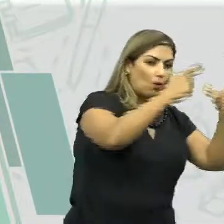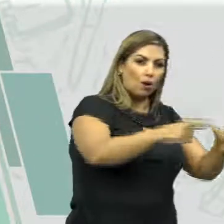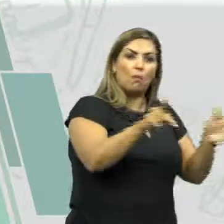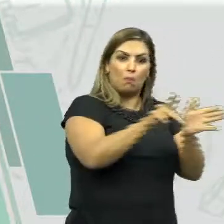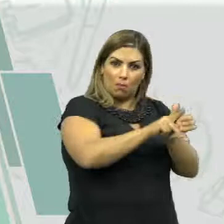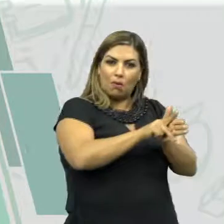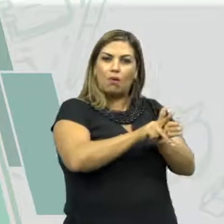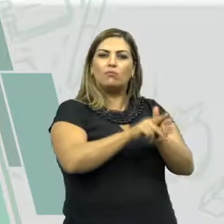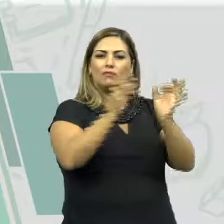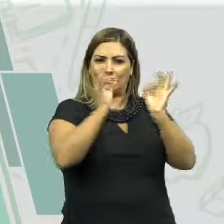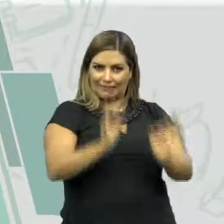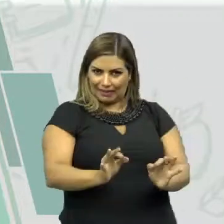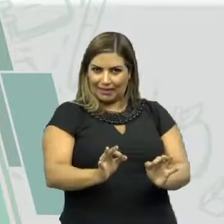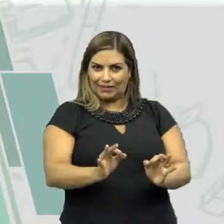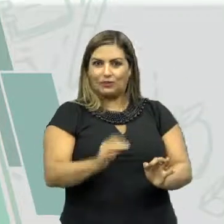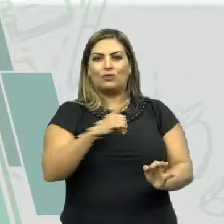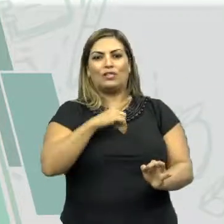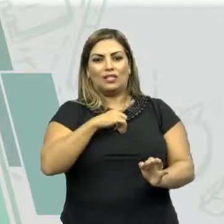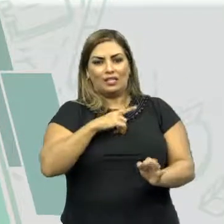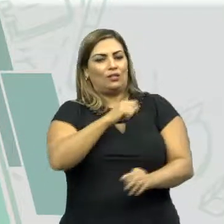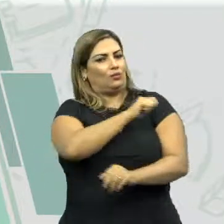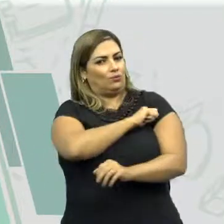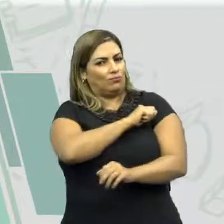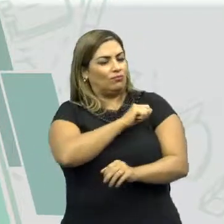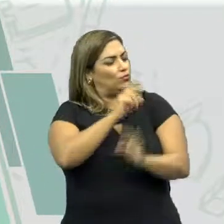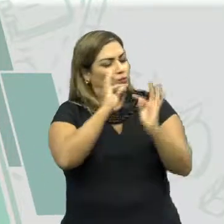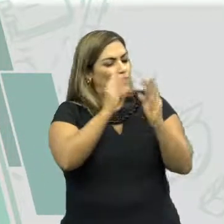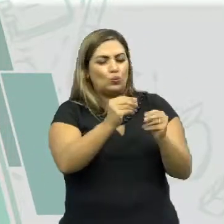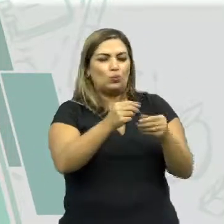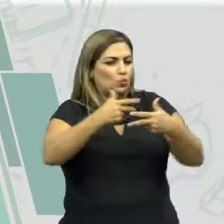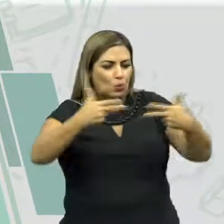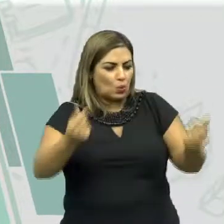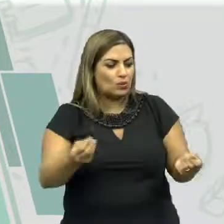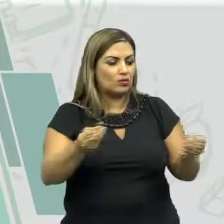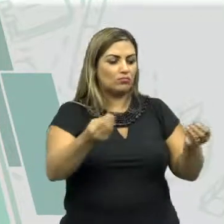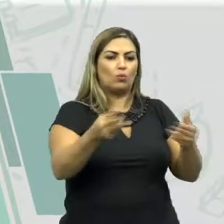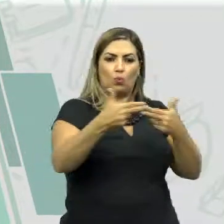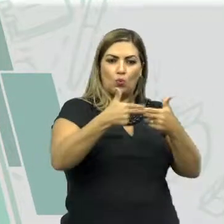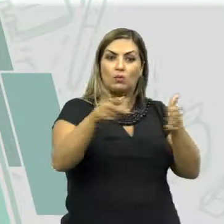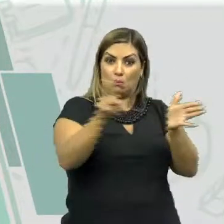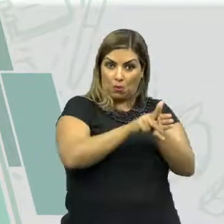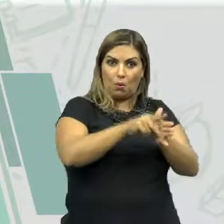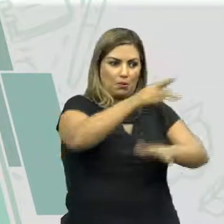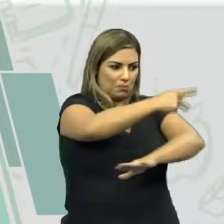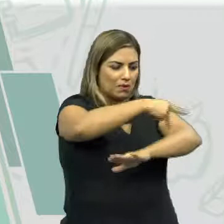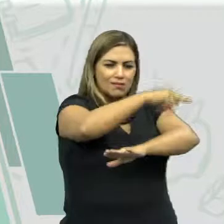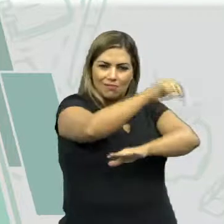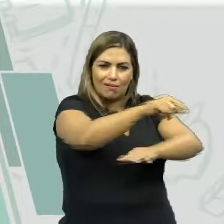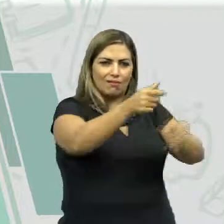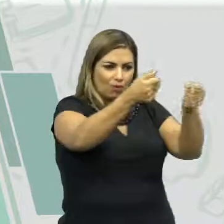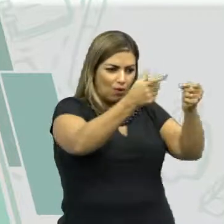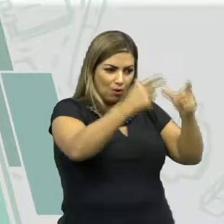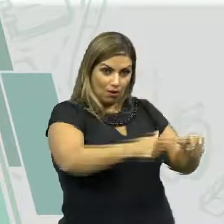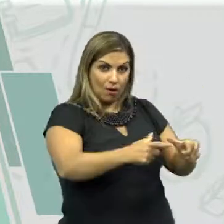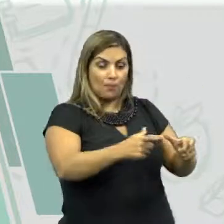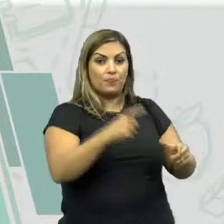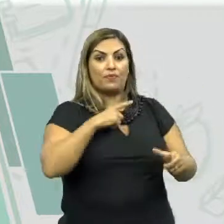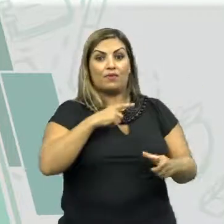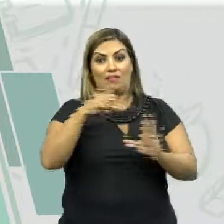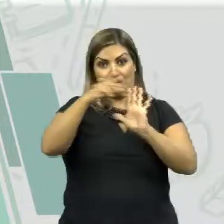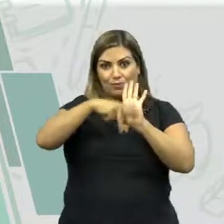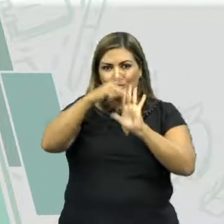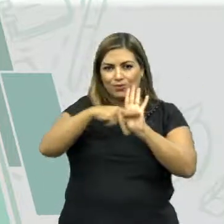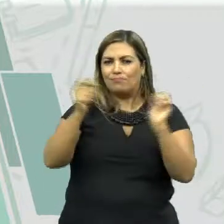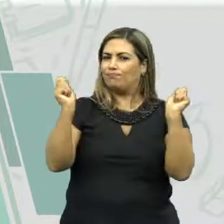instalado em parques públicos. E os produtos são utilizados em equipamentos no próprio parque. Uma inovação desse